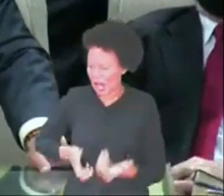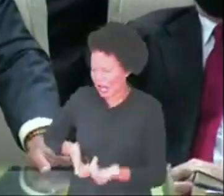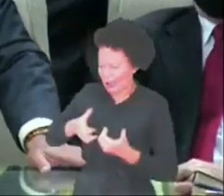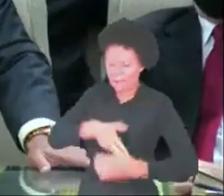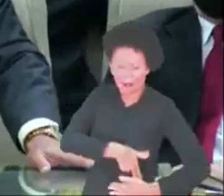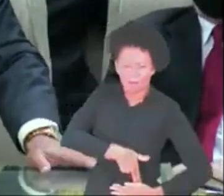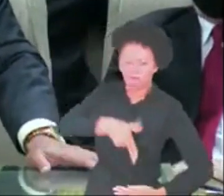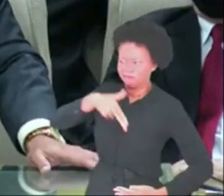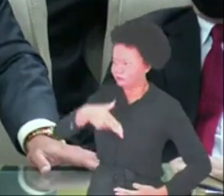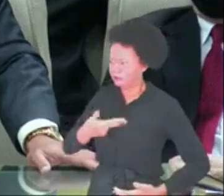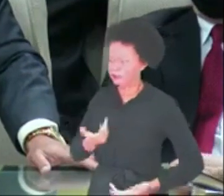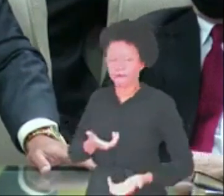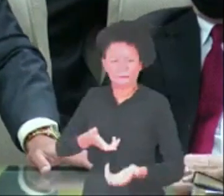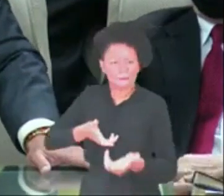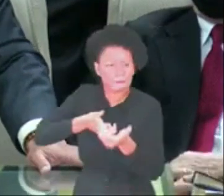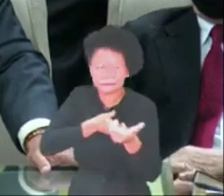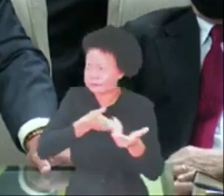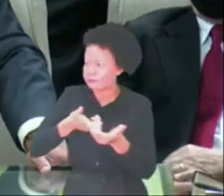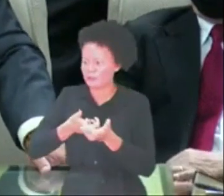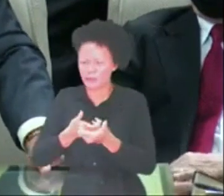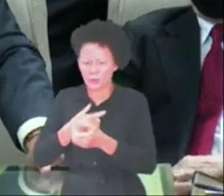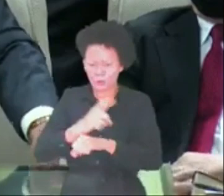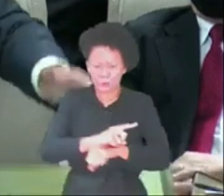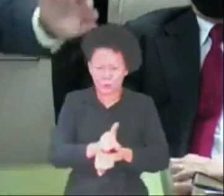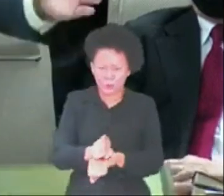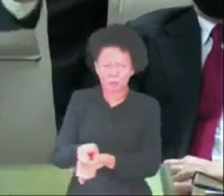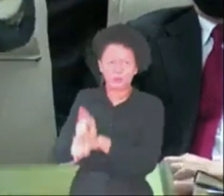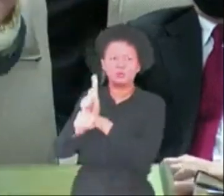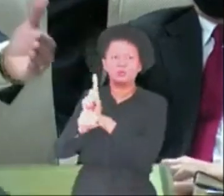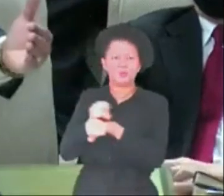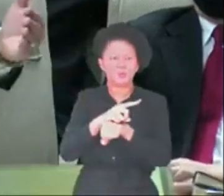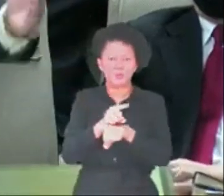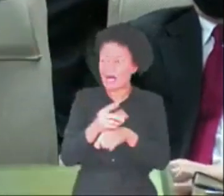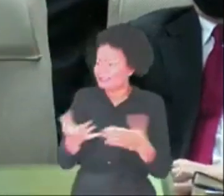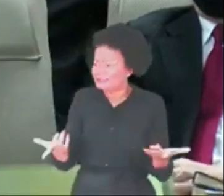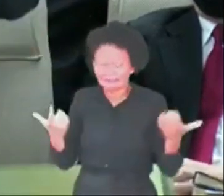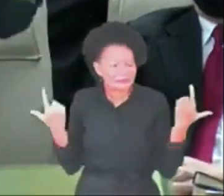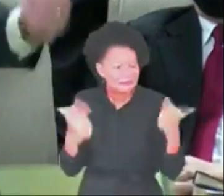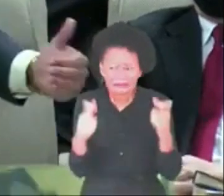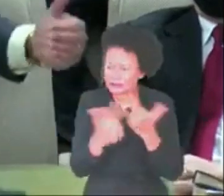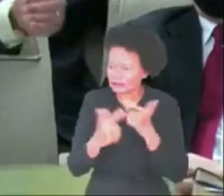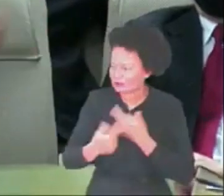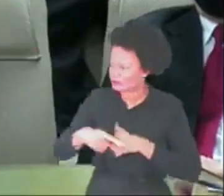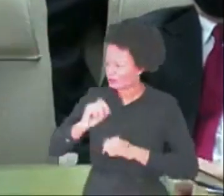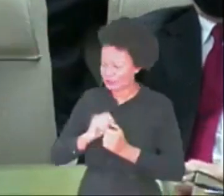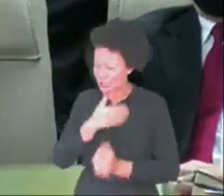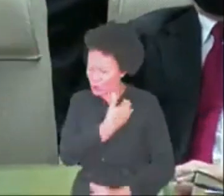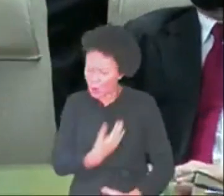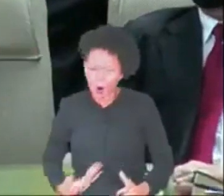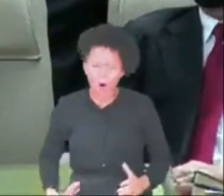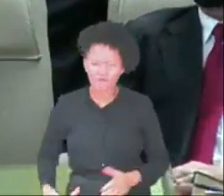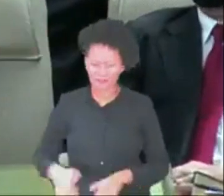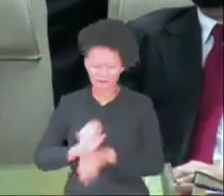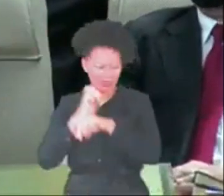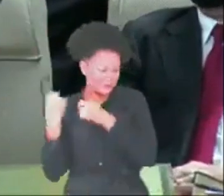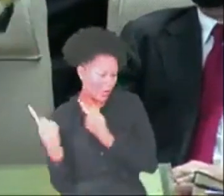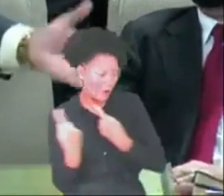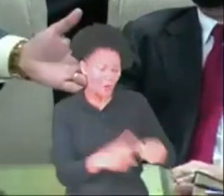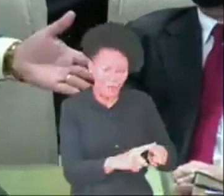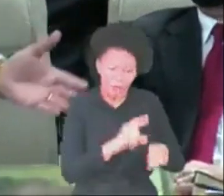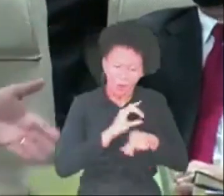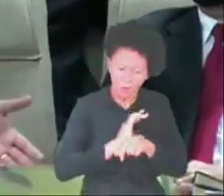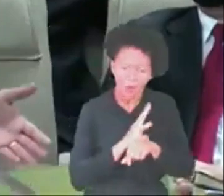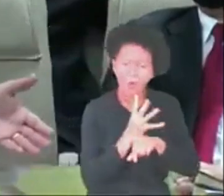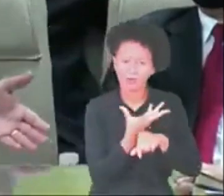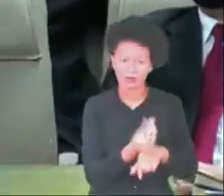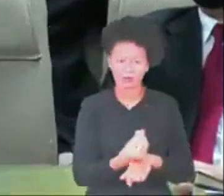Se nós não temos o aparato do estado. Se o aparato do estado está contra a igreja. Se Jezabel